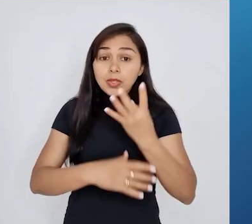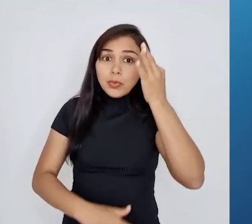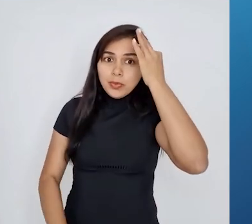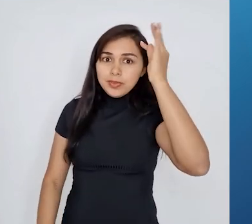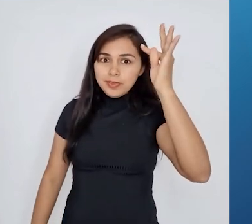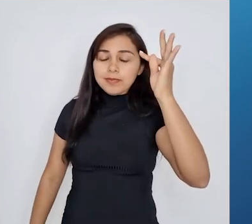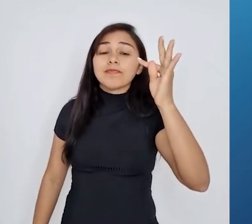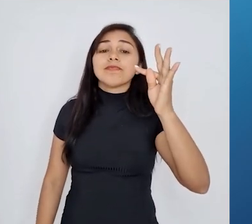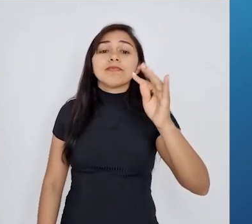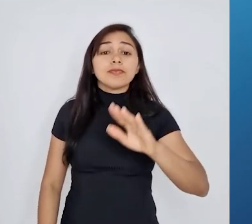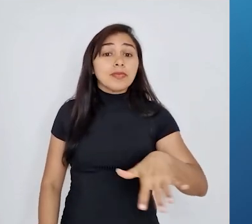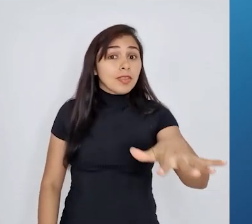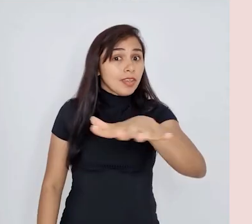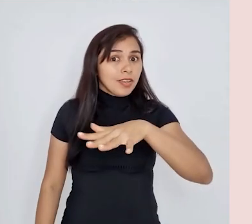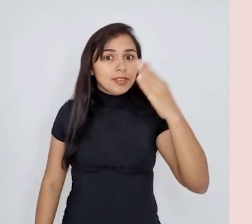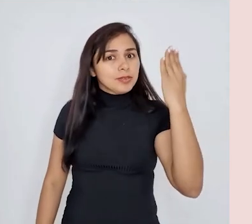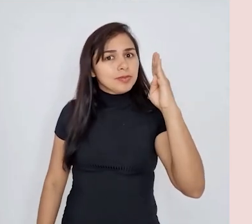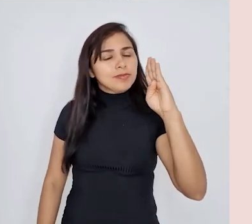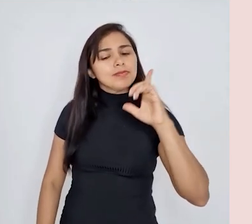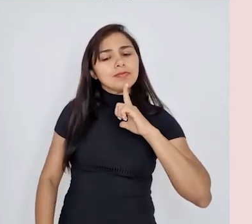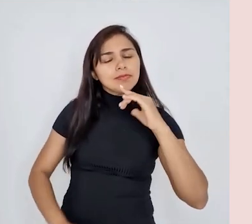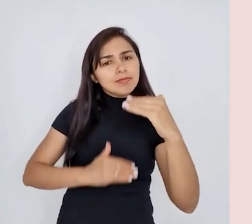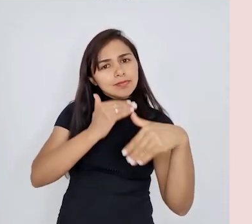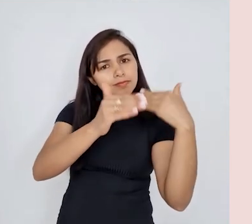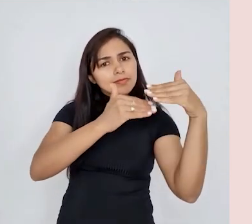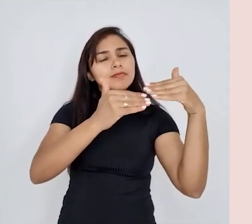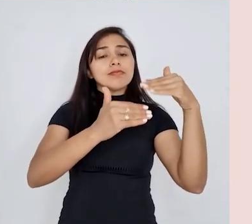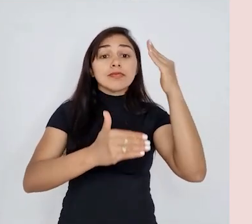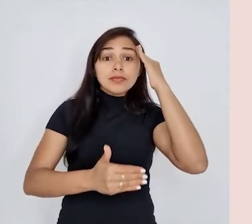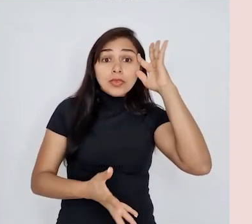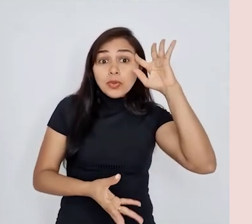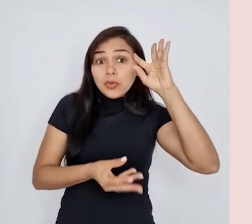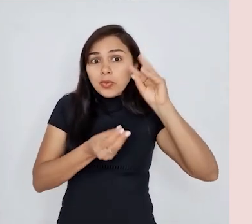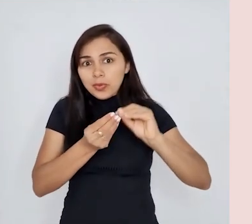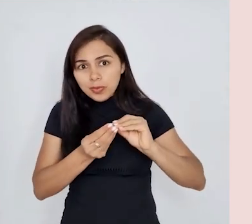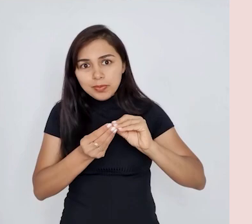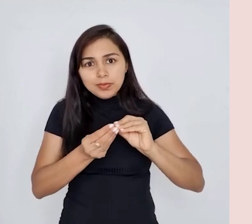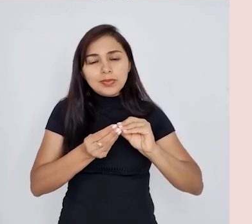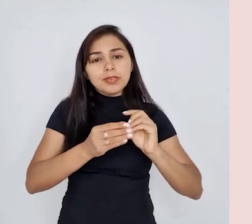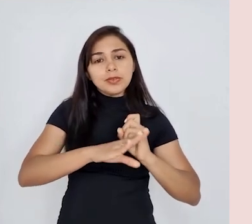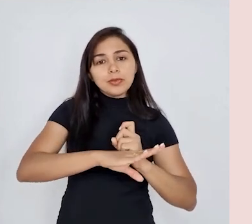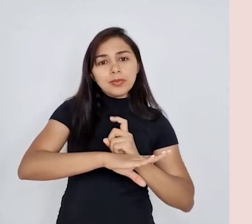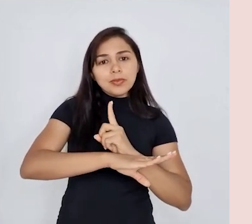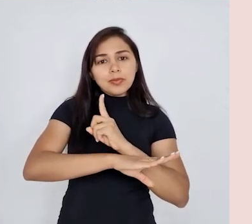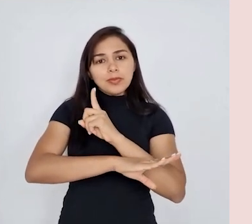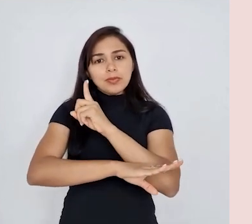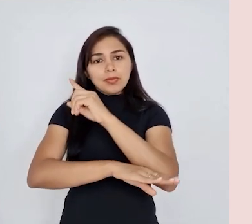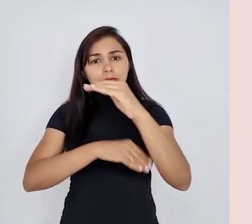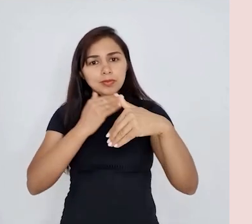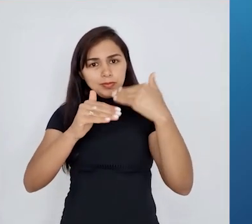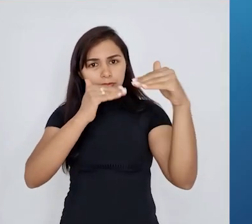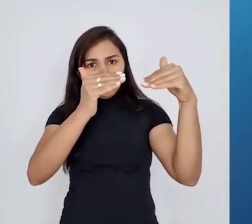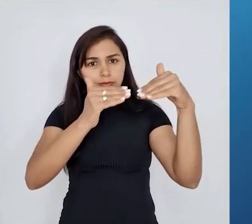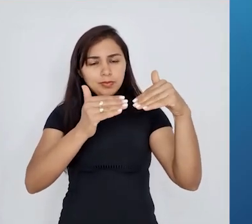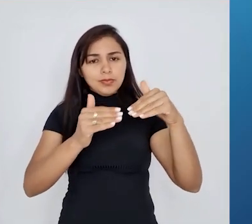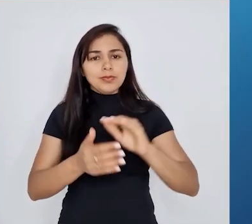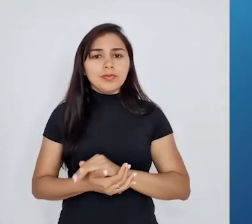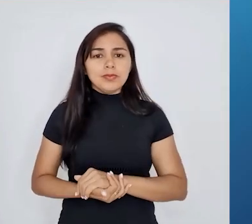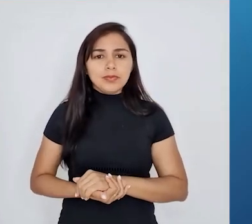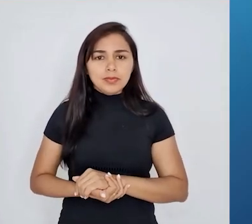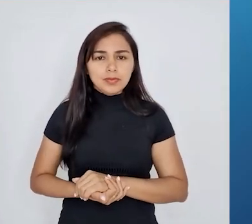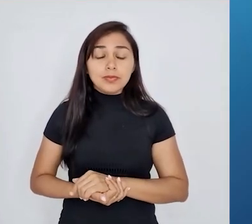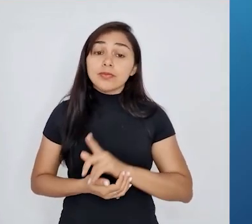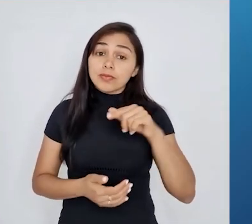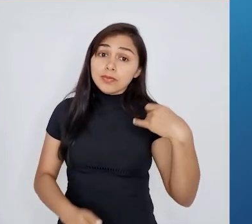significativo em muitas explicações a respeito dessas questões relacionadas à evolução das espécies. É importante